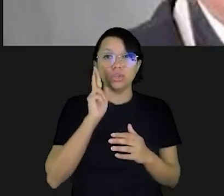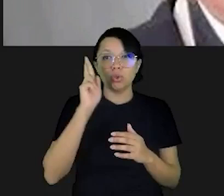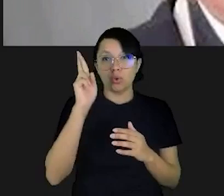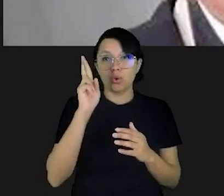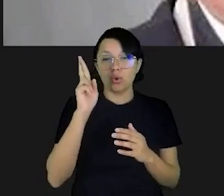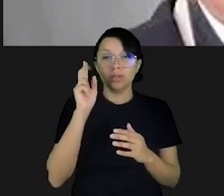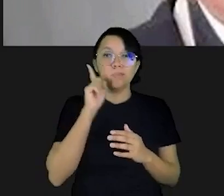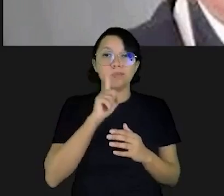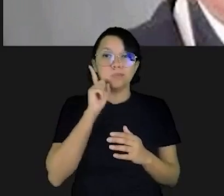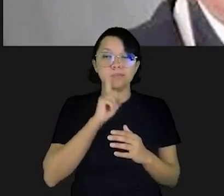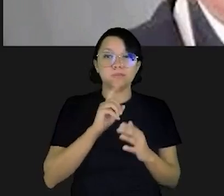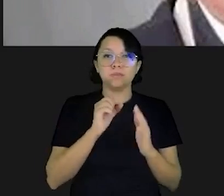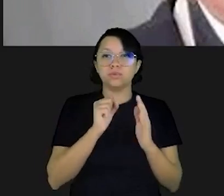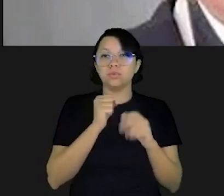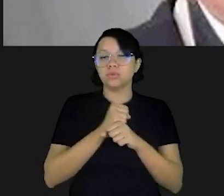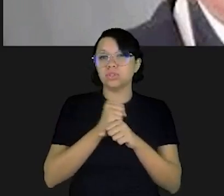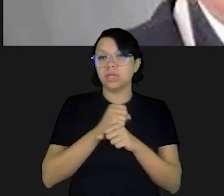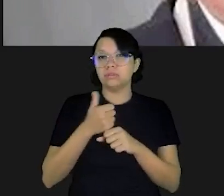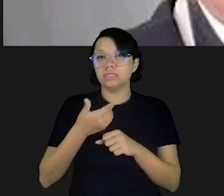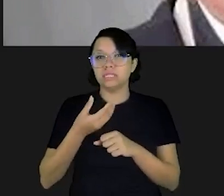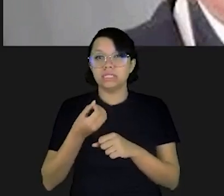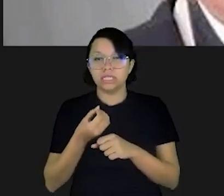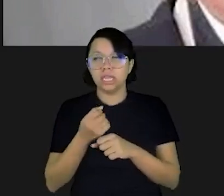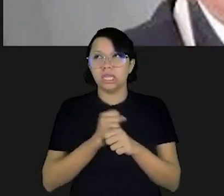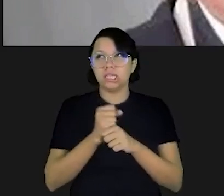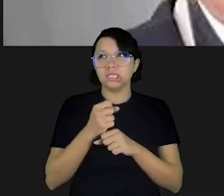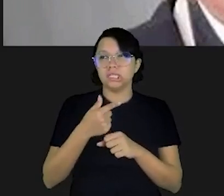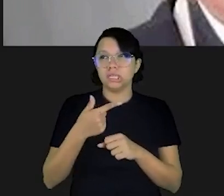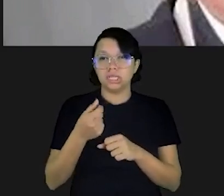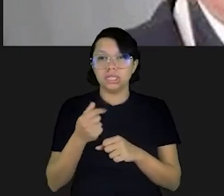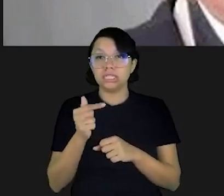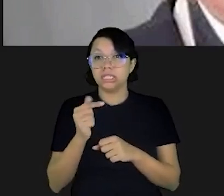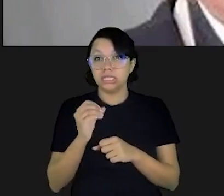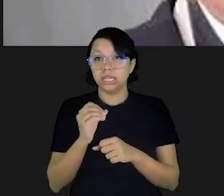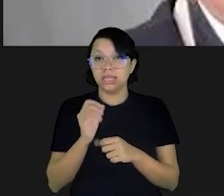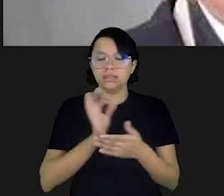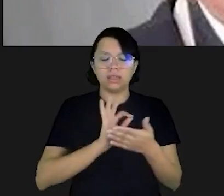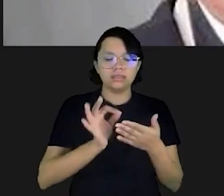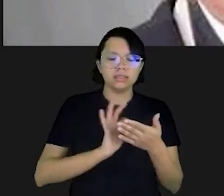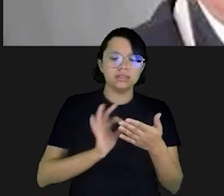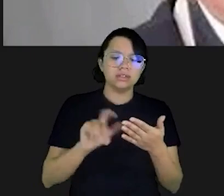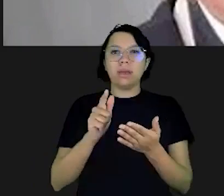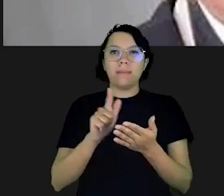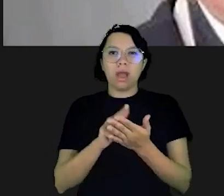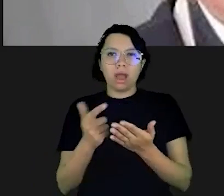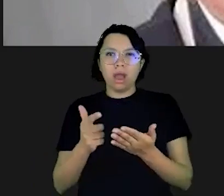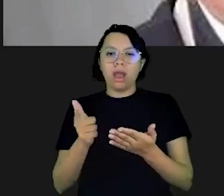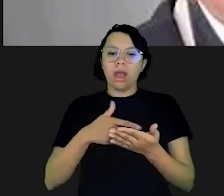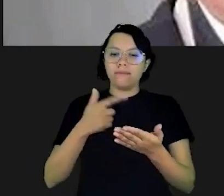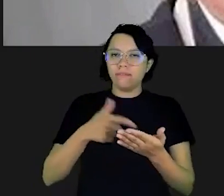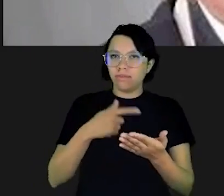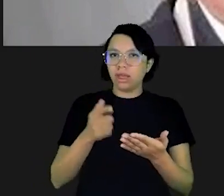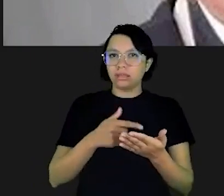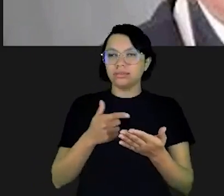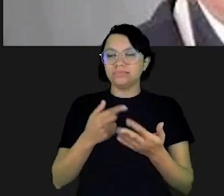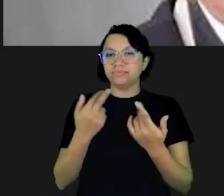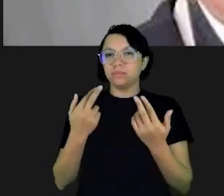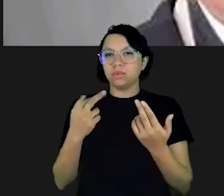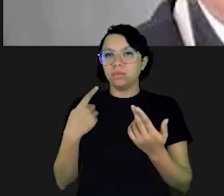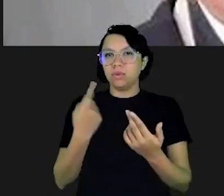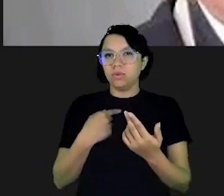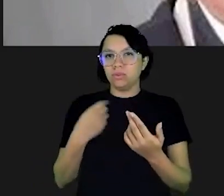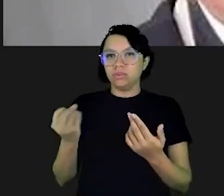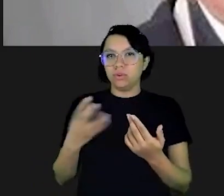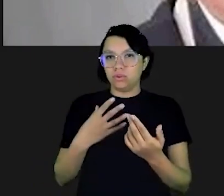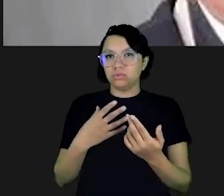60 e anos 70. Ela era uma consultora financeira que escrevia para aquelas revistas Cosmopolitan, Vogue